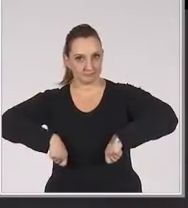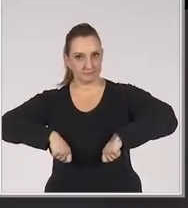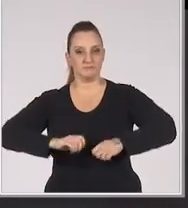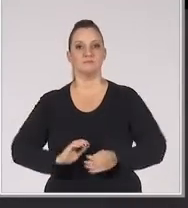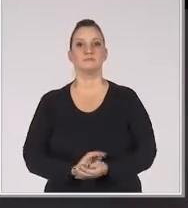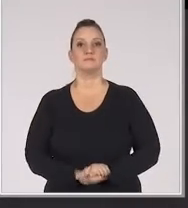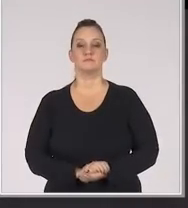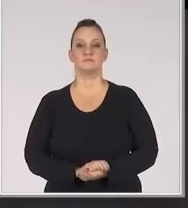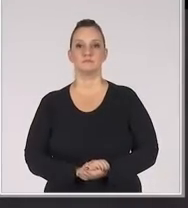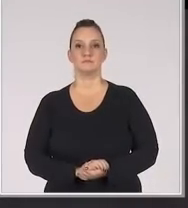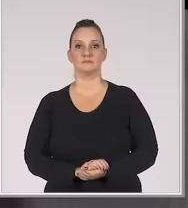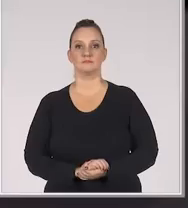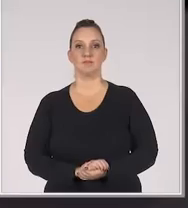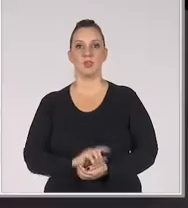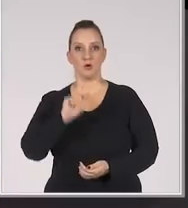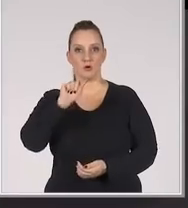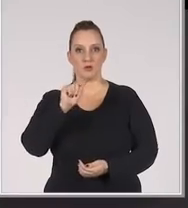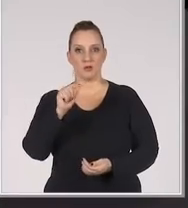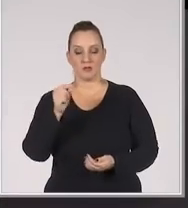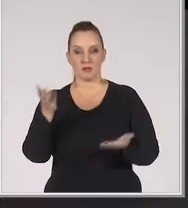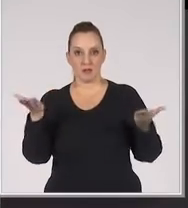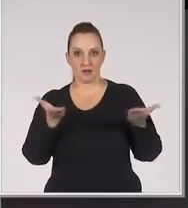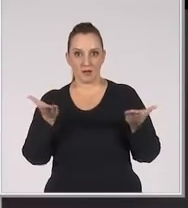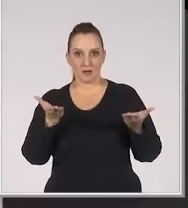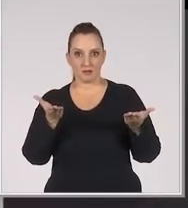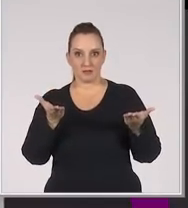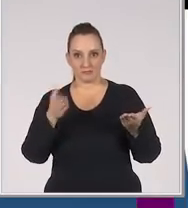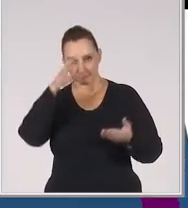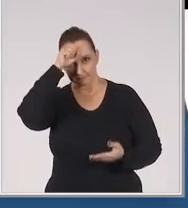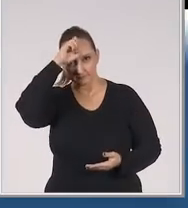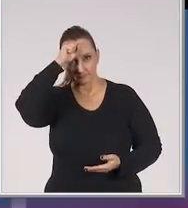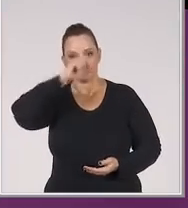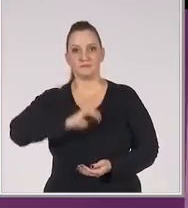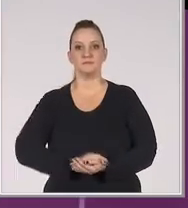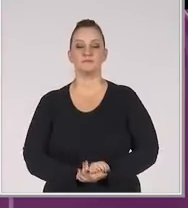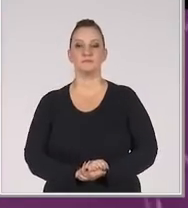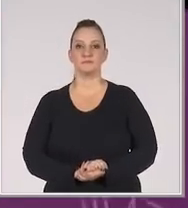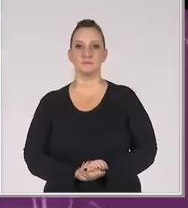Habilidades É o que você vai saber agora